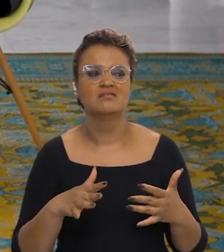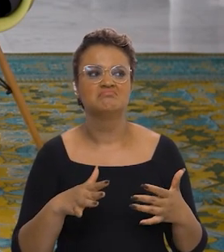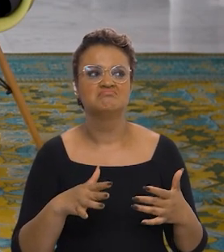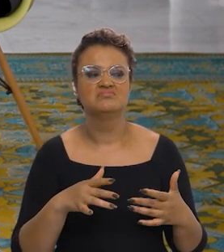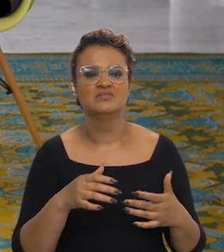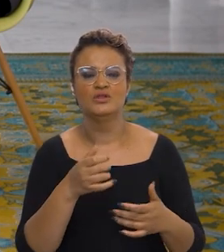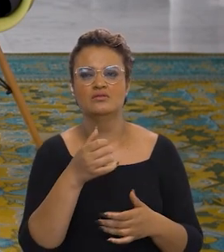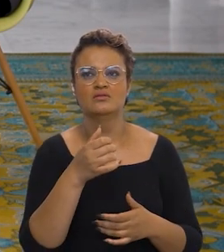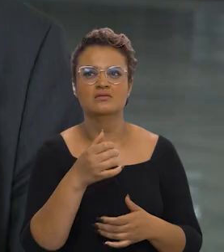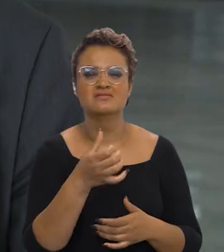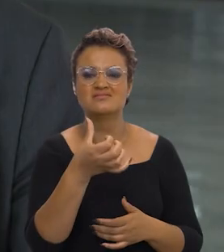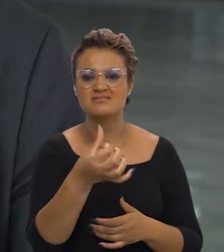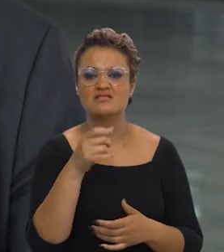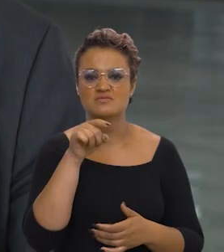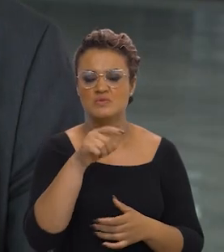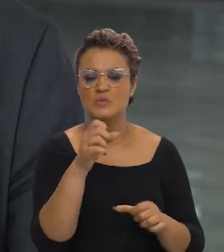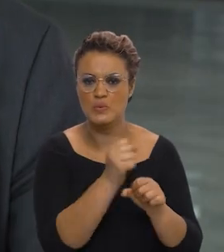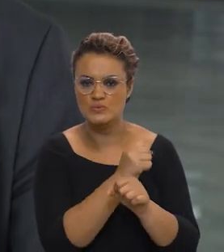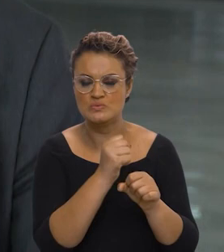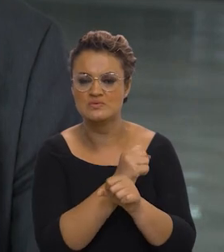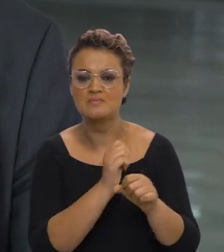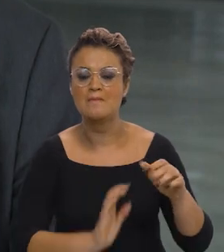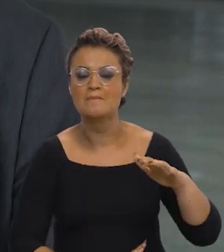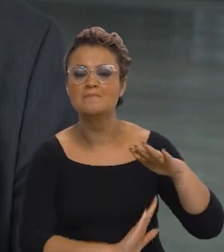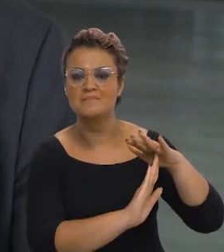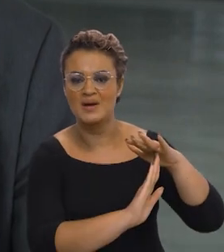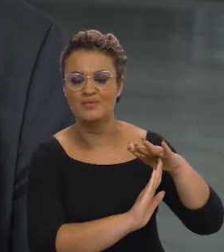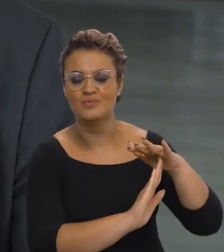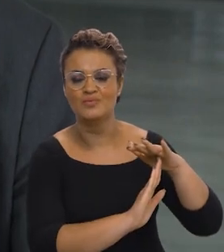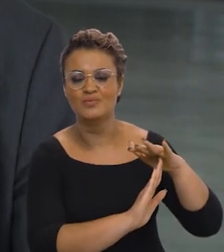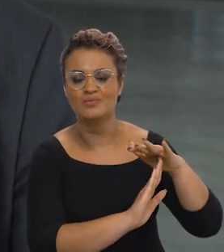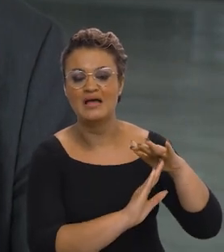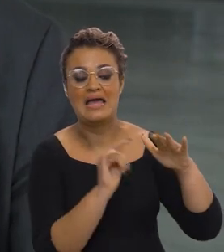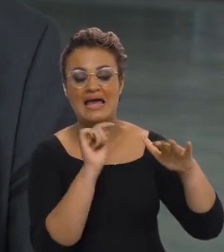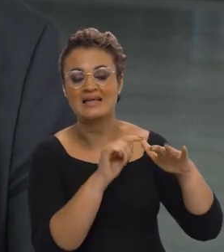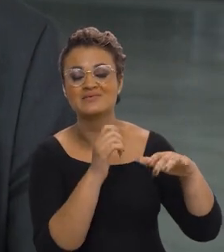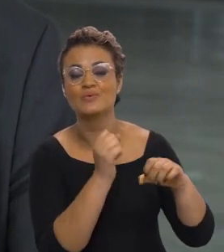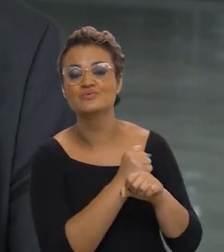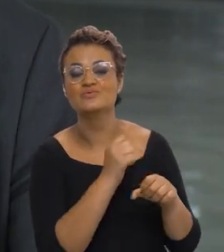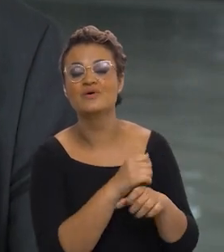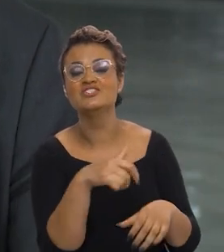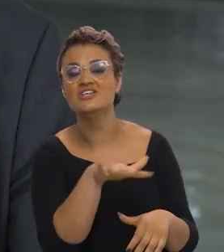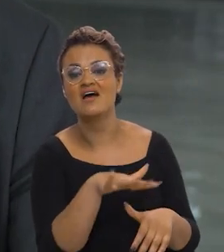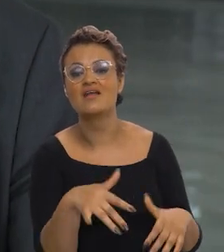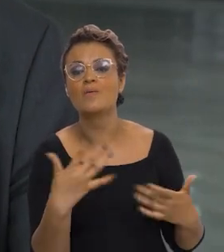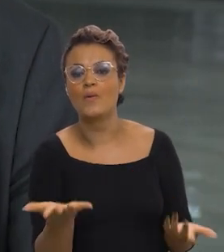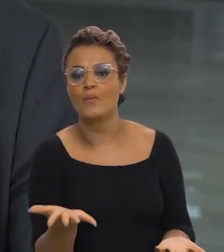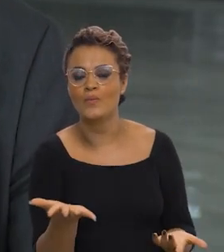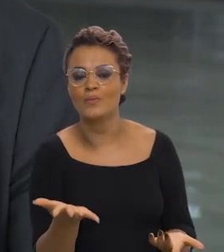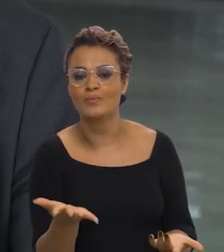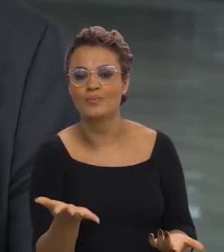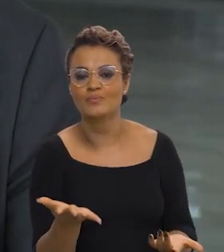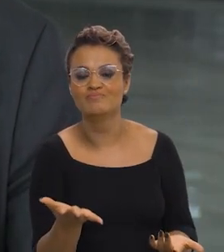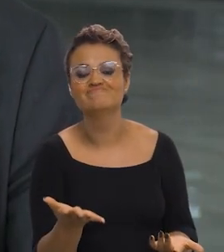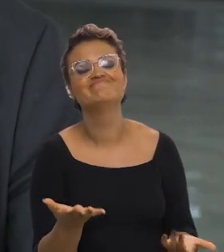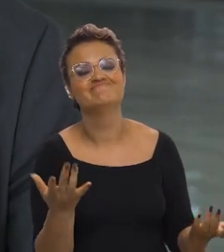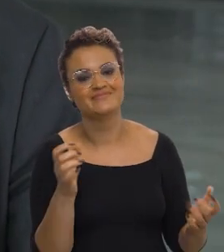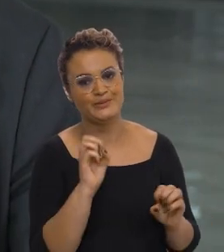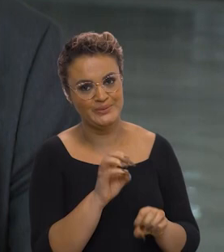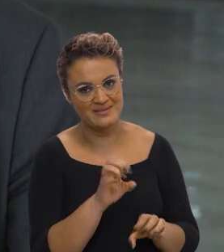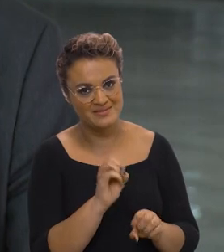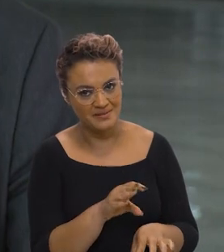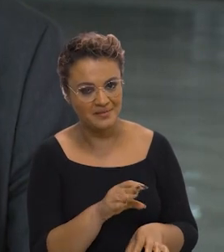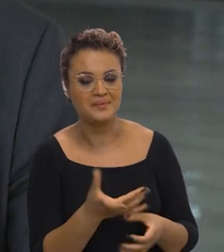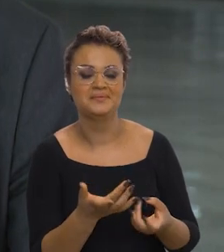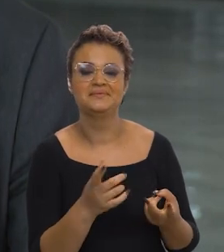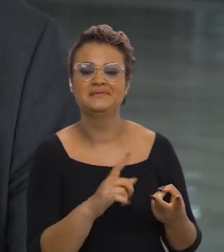das obras, das 12.000, são obras paradas. Infelizmente, uma parte significativa delas estão em setores essenciais,